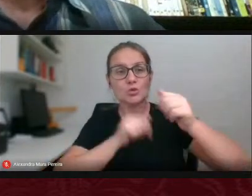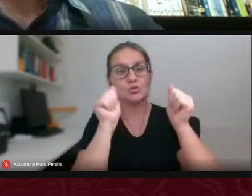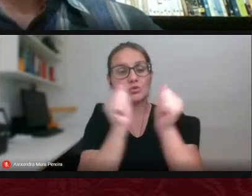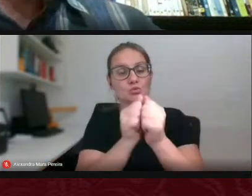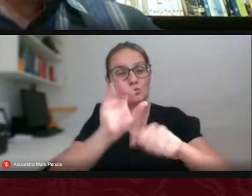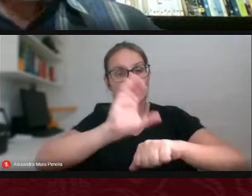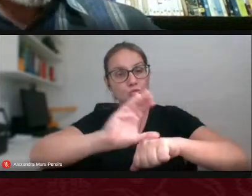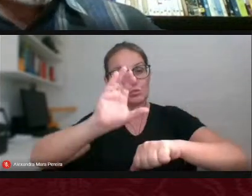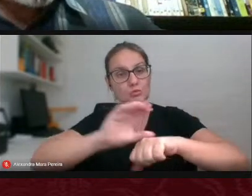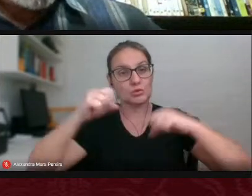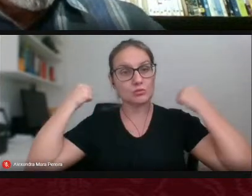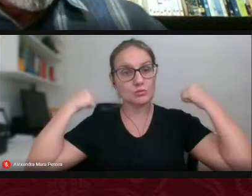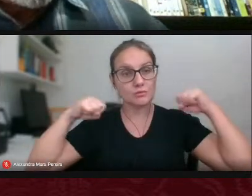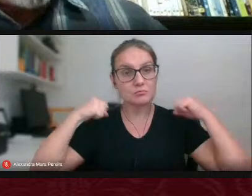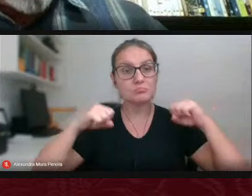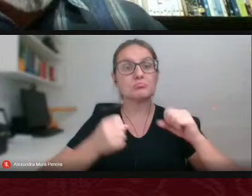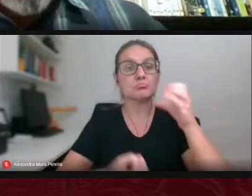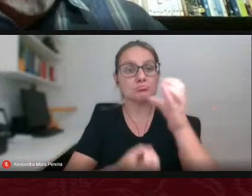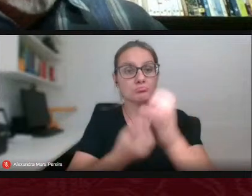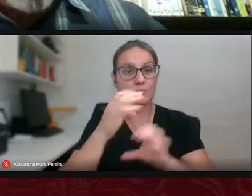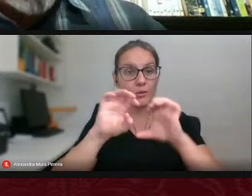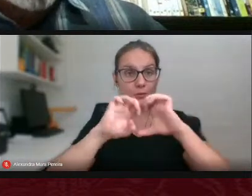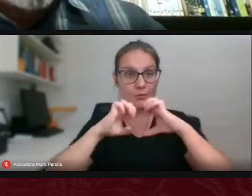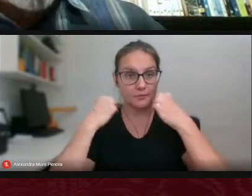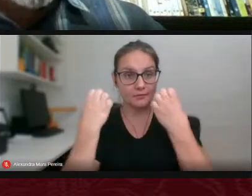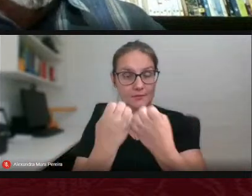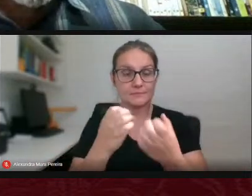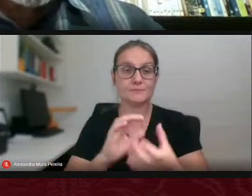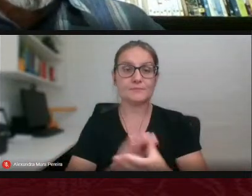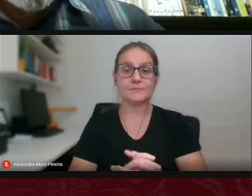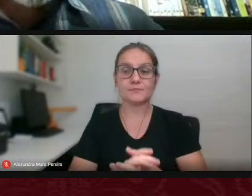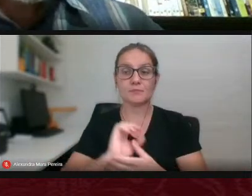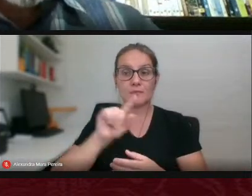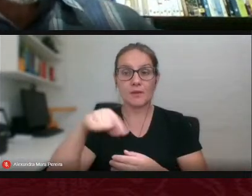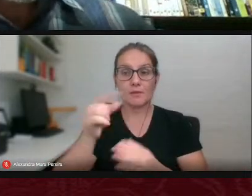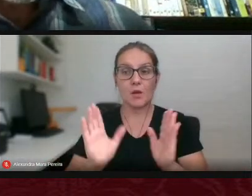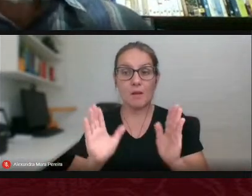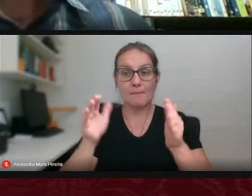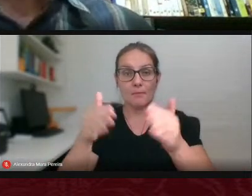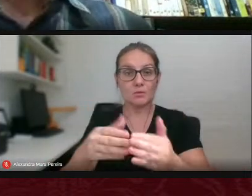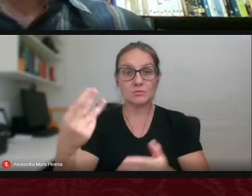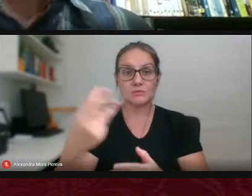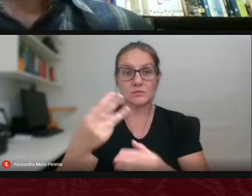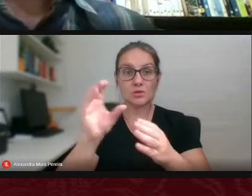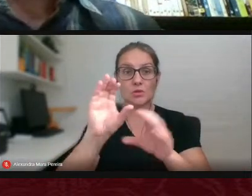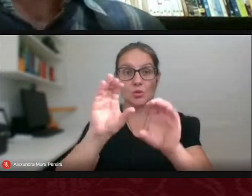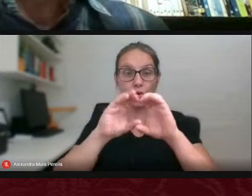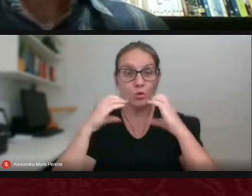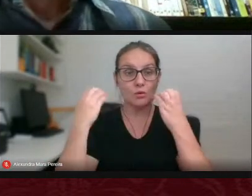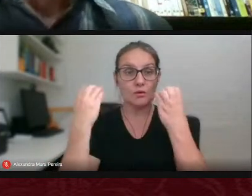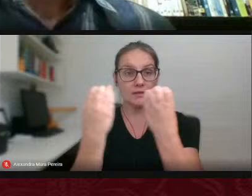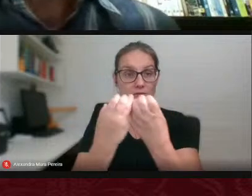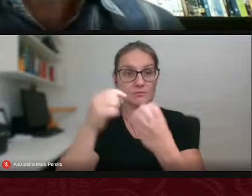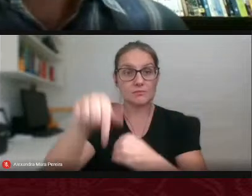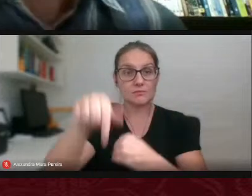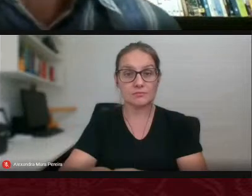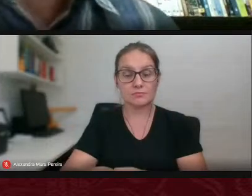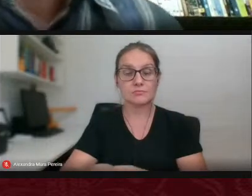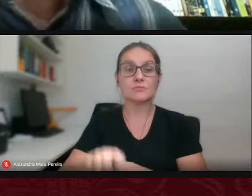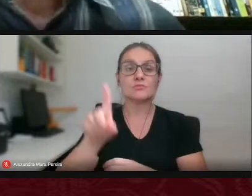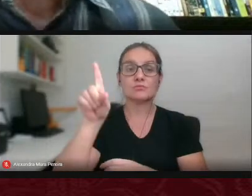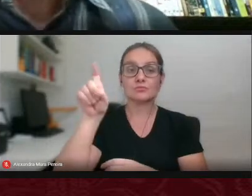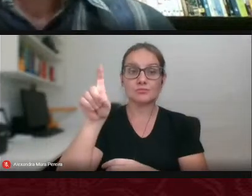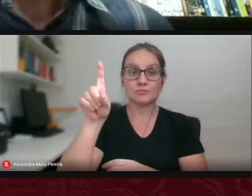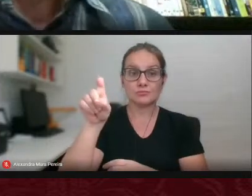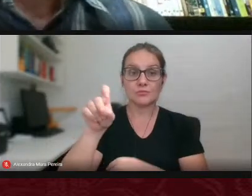Física e foi feito esse evento depois a gente aborda também o terceiro congresso de Educação da Grande Dourados né o terceiro